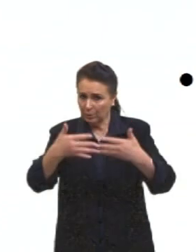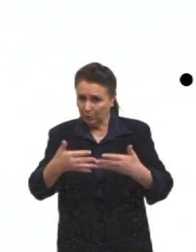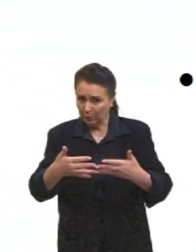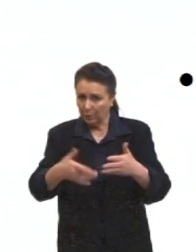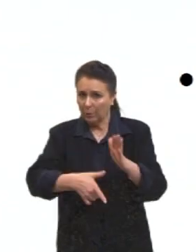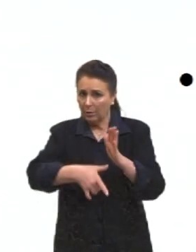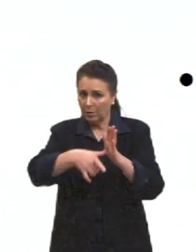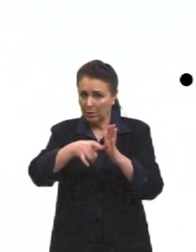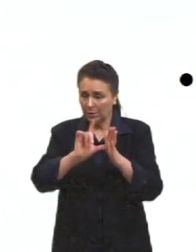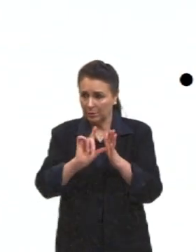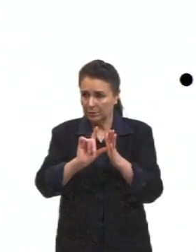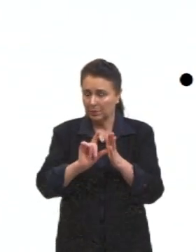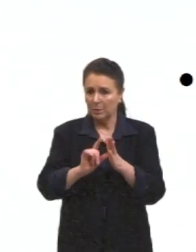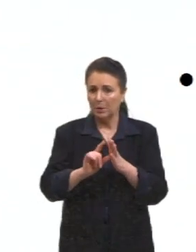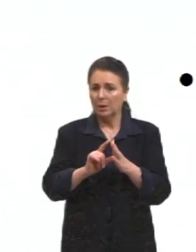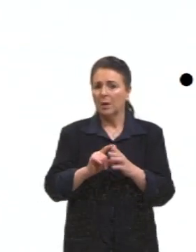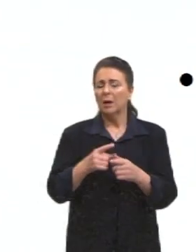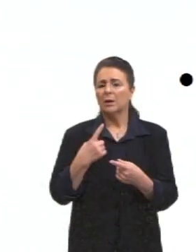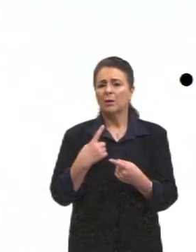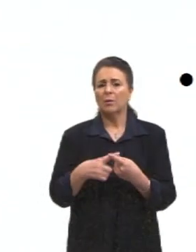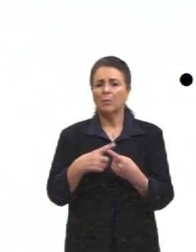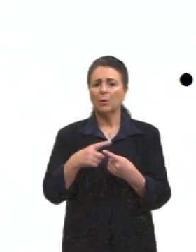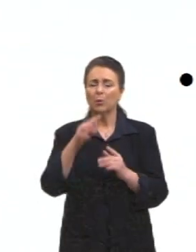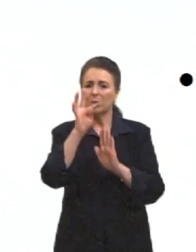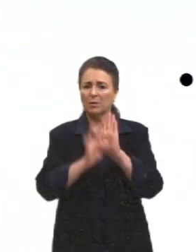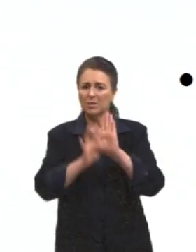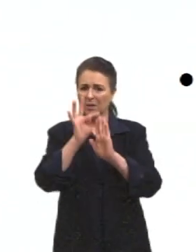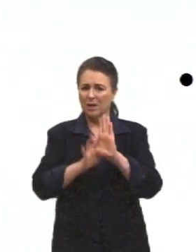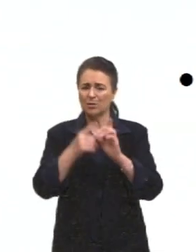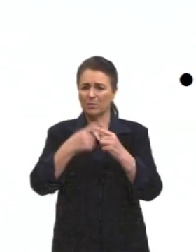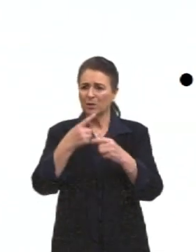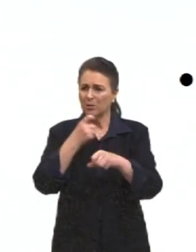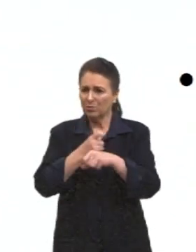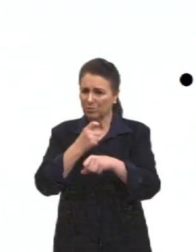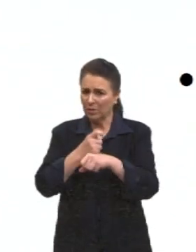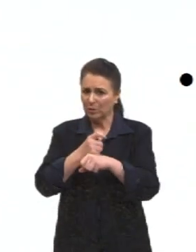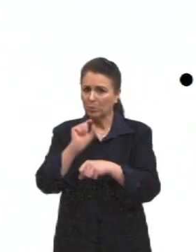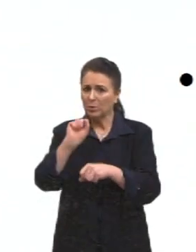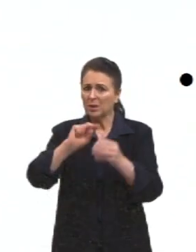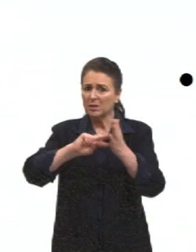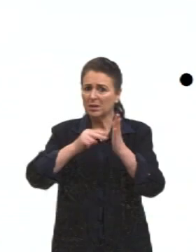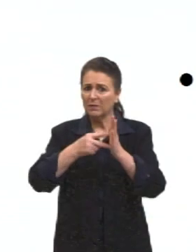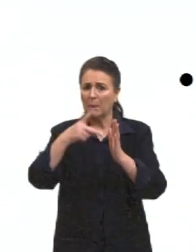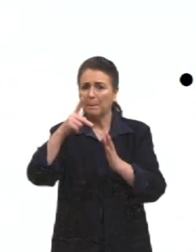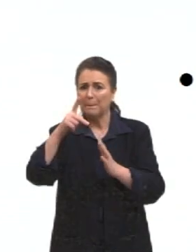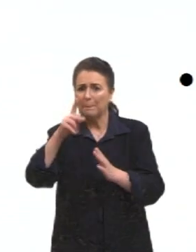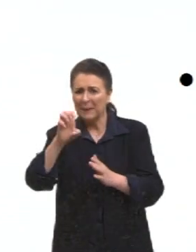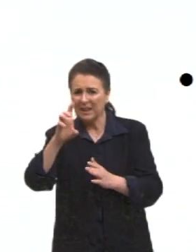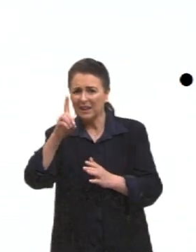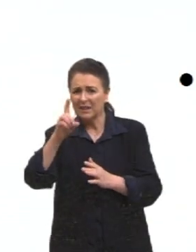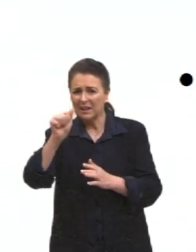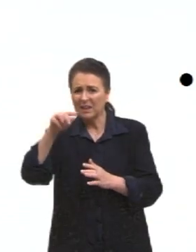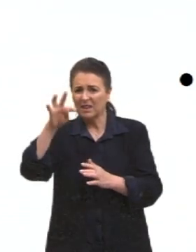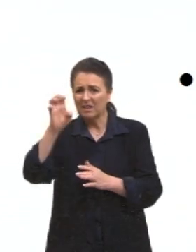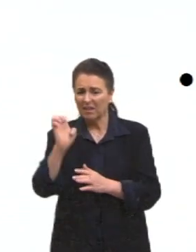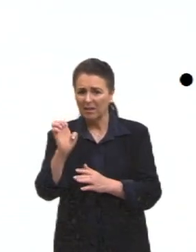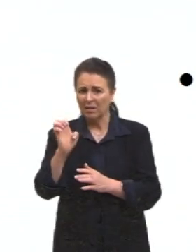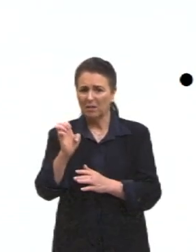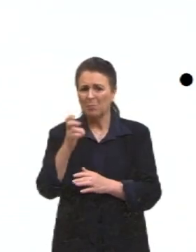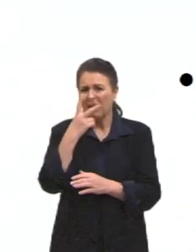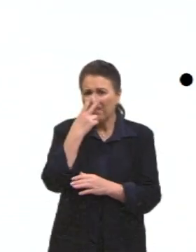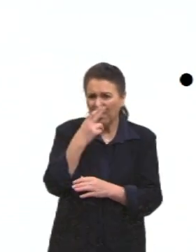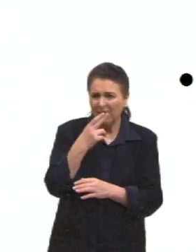Não é para que o nosso texto fique pedante. E o que significa pedante? É aquela coisa de parecer ser.